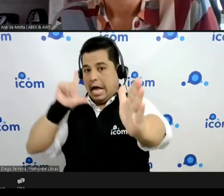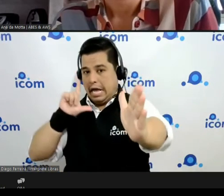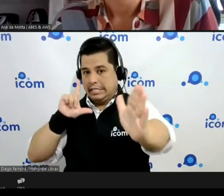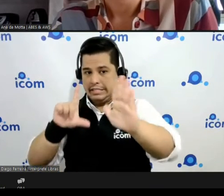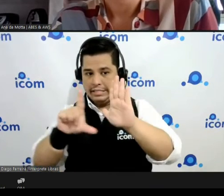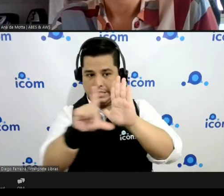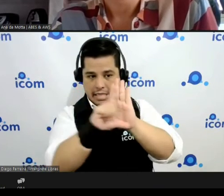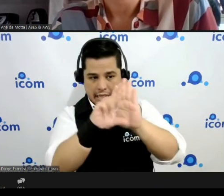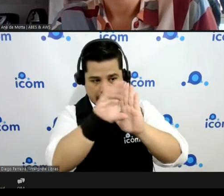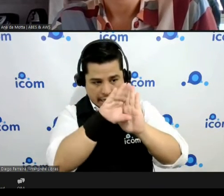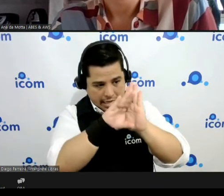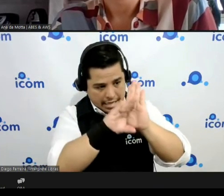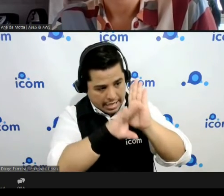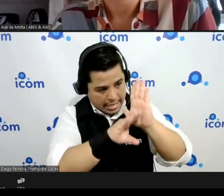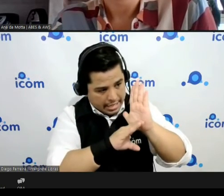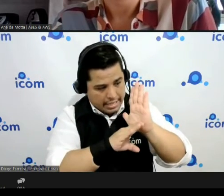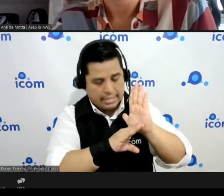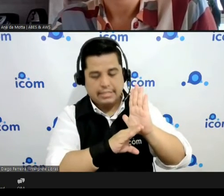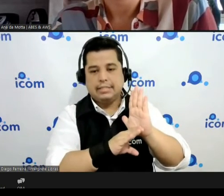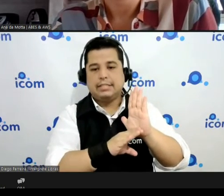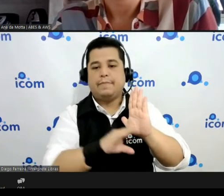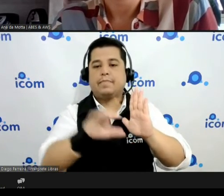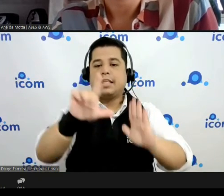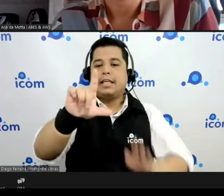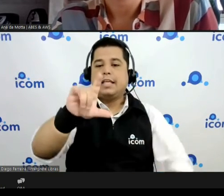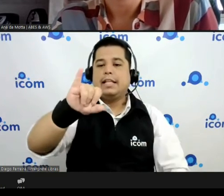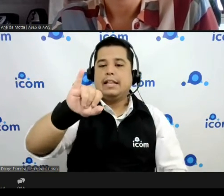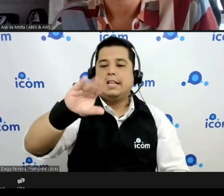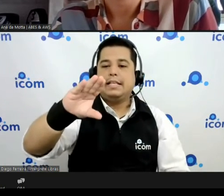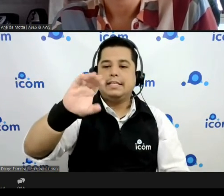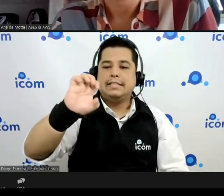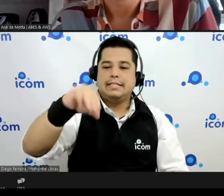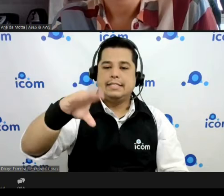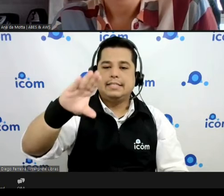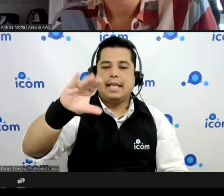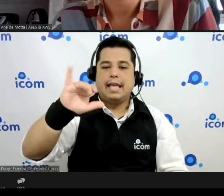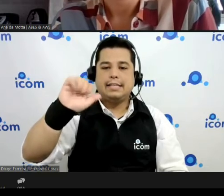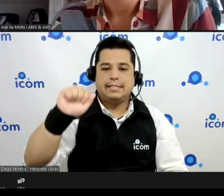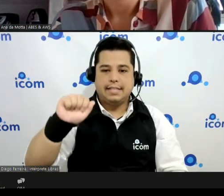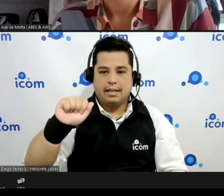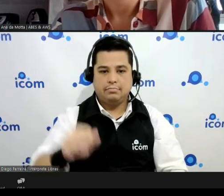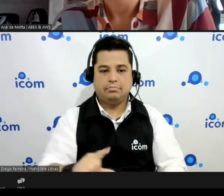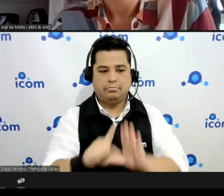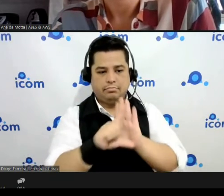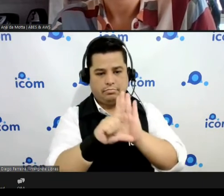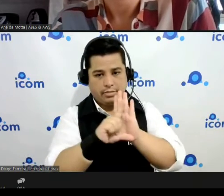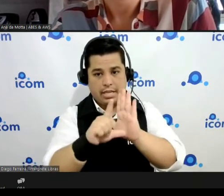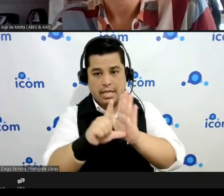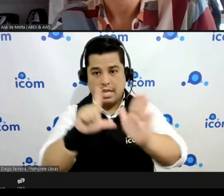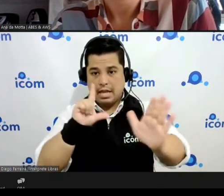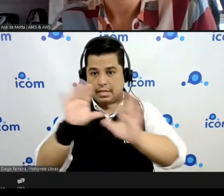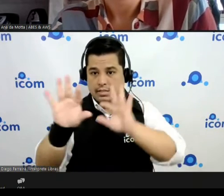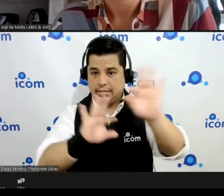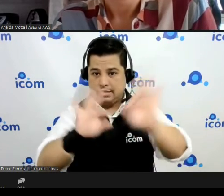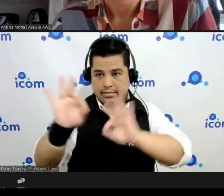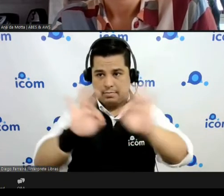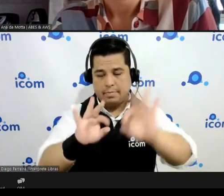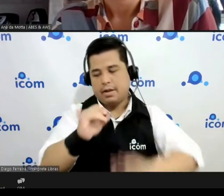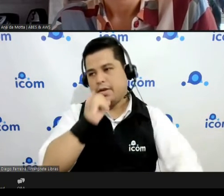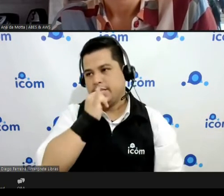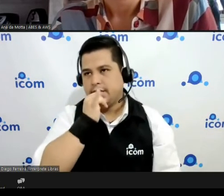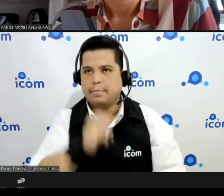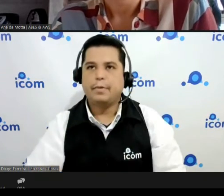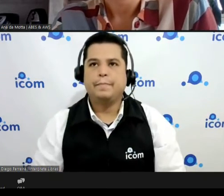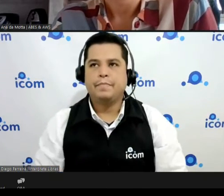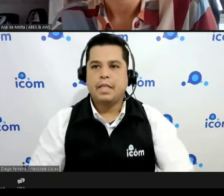como licitar por que eu não posso licitar? por várias razões eu não posso licitar de repente porque eu